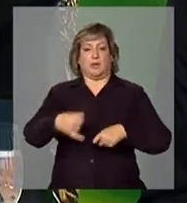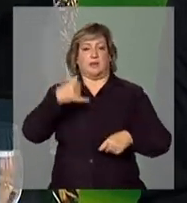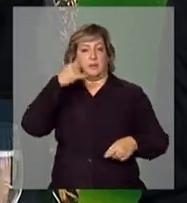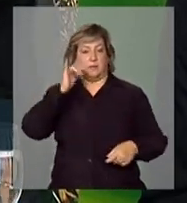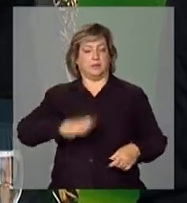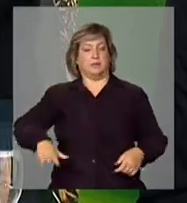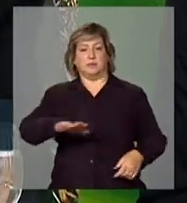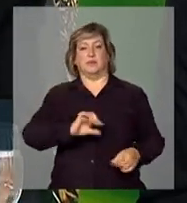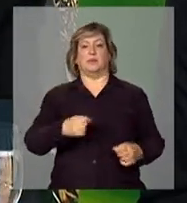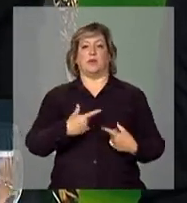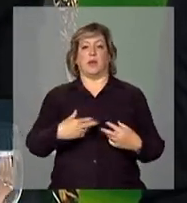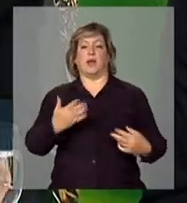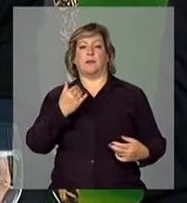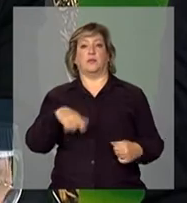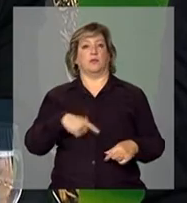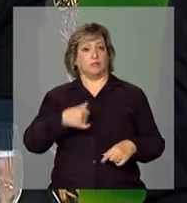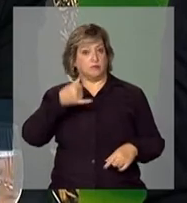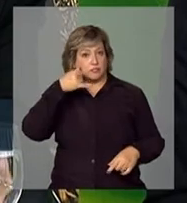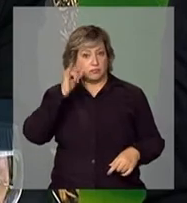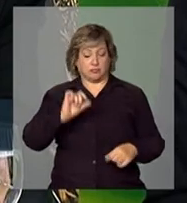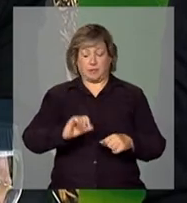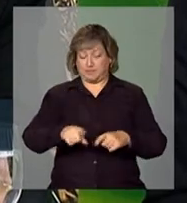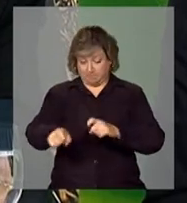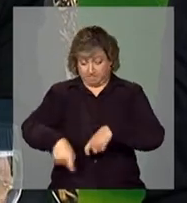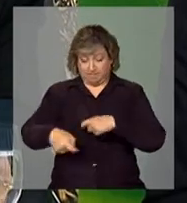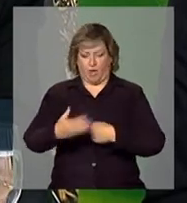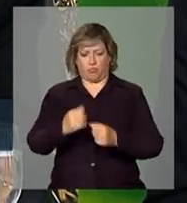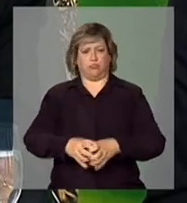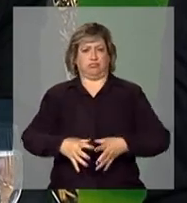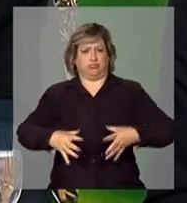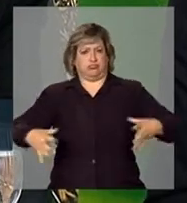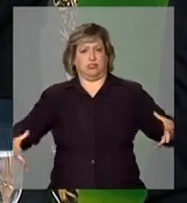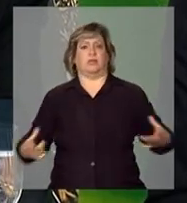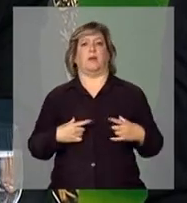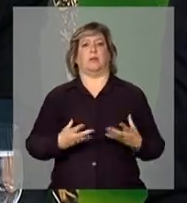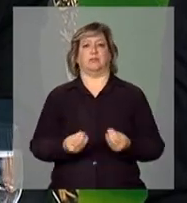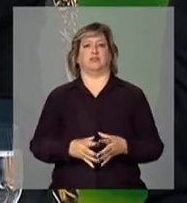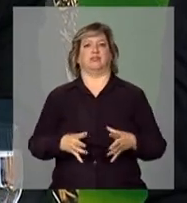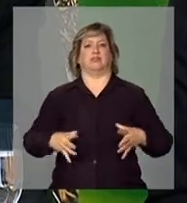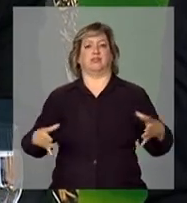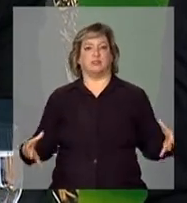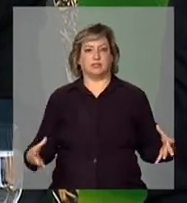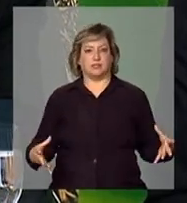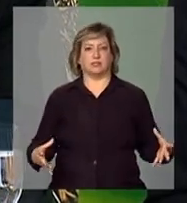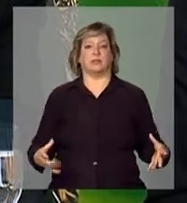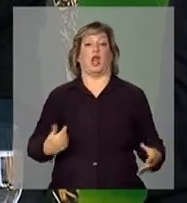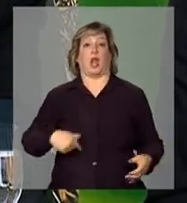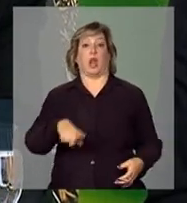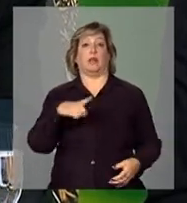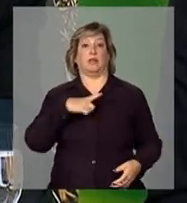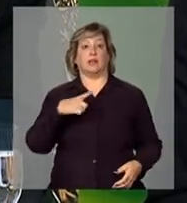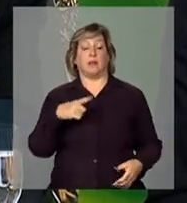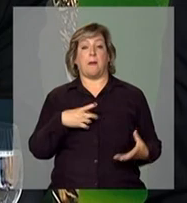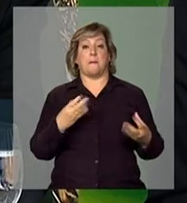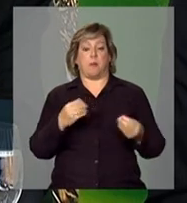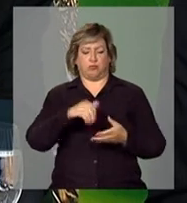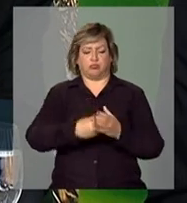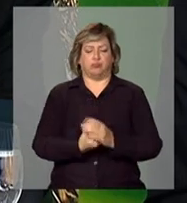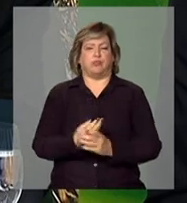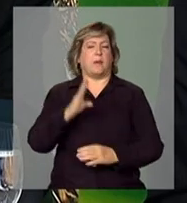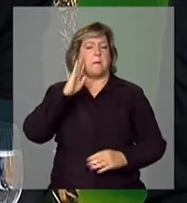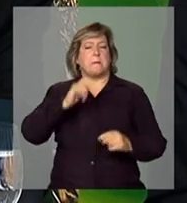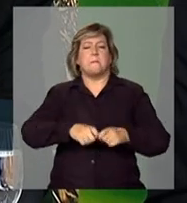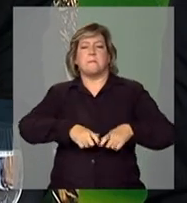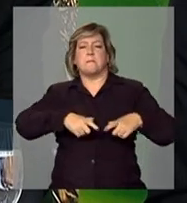hoje de ver que nossa agricultura está crescendo, crescendo e muito. E nós somos um país que temos uma produção, uma grande produção, somos um